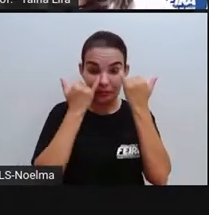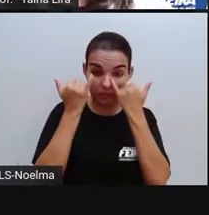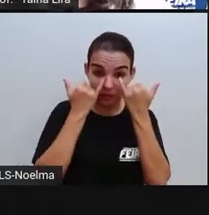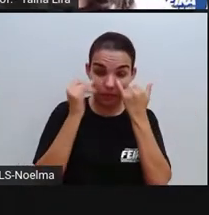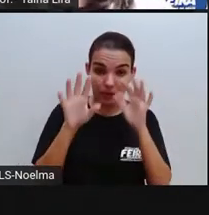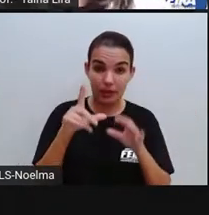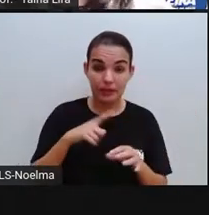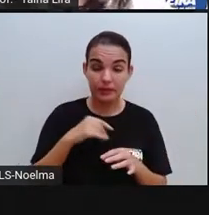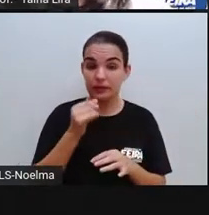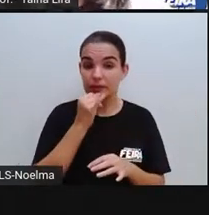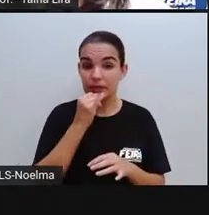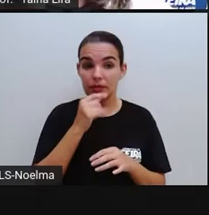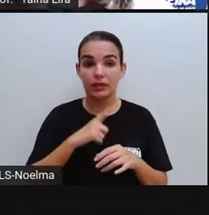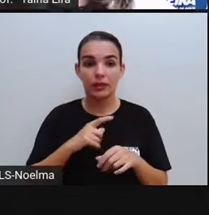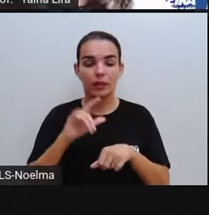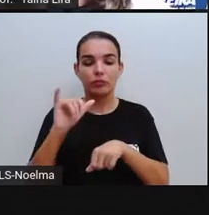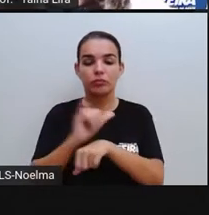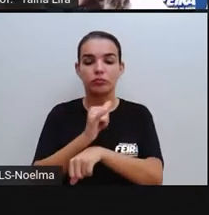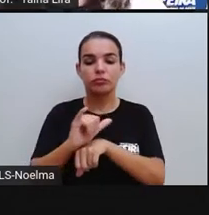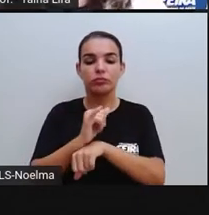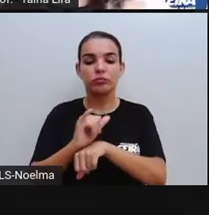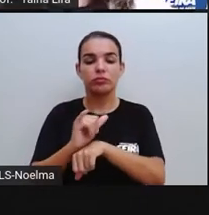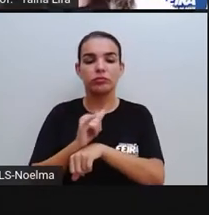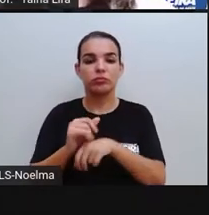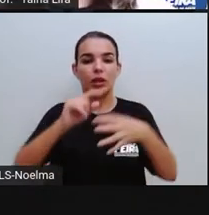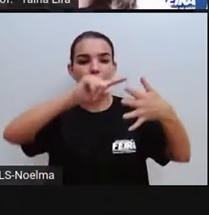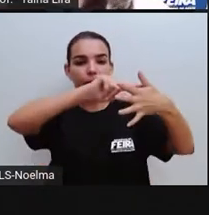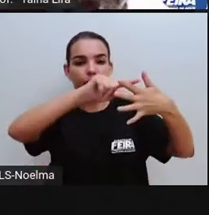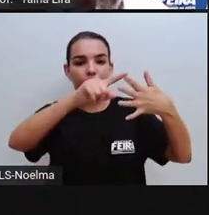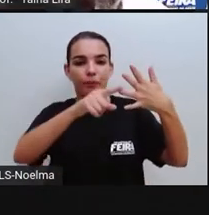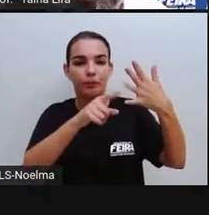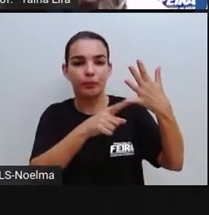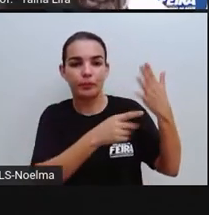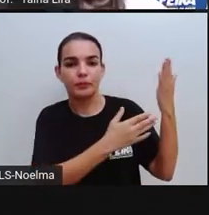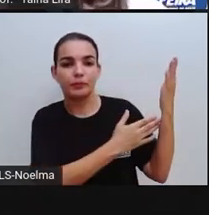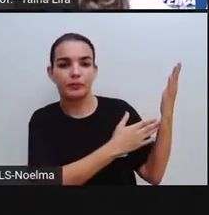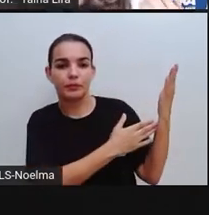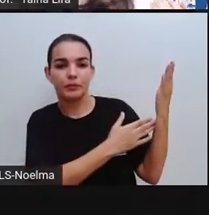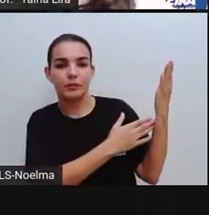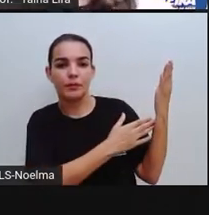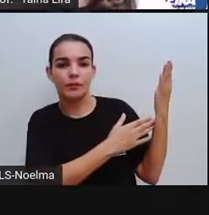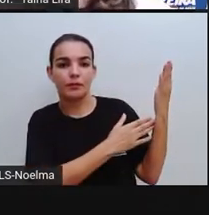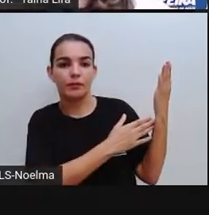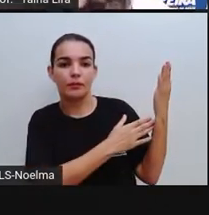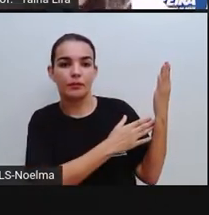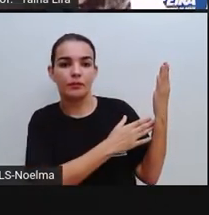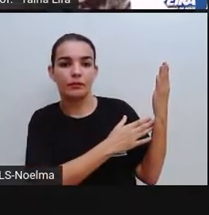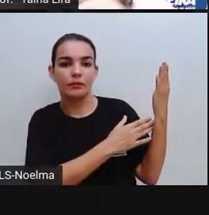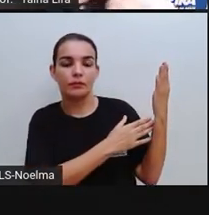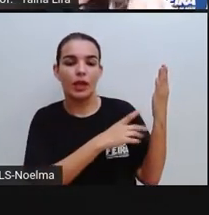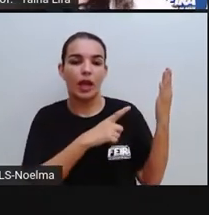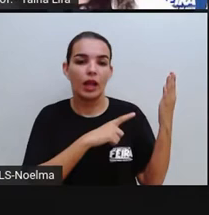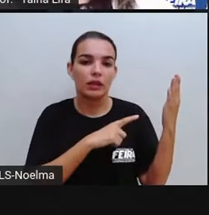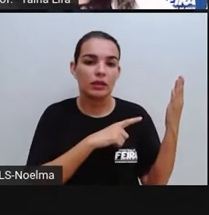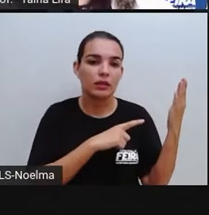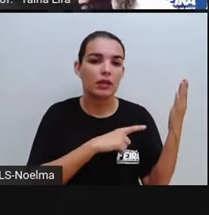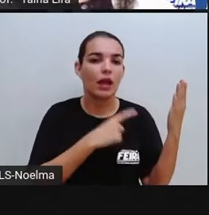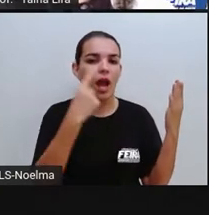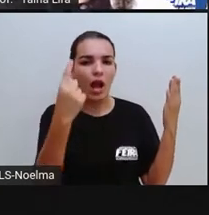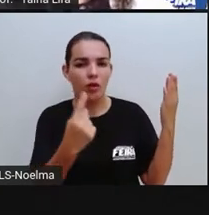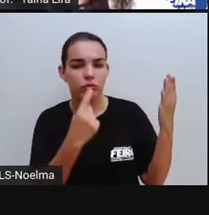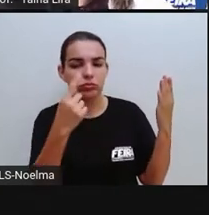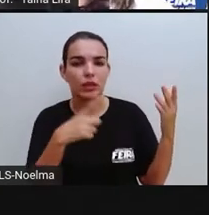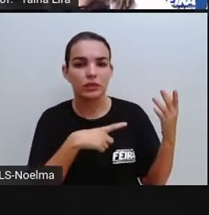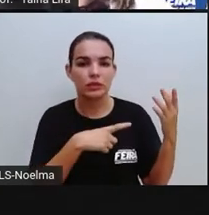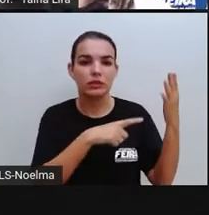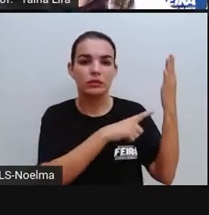canais no YouTube que são especializados aí em passar notícia. A Pro trouxe alguns. Tem outros, tá? A